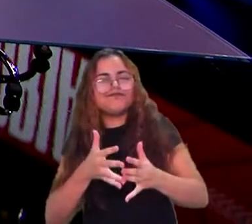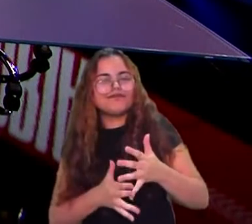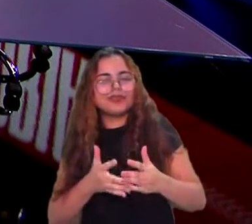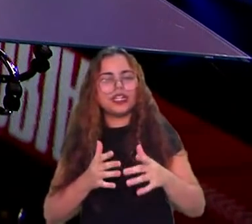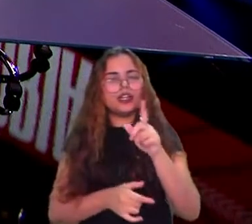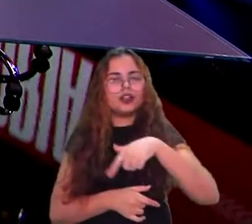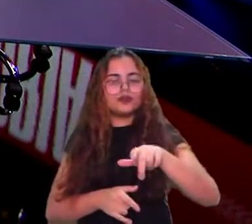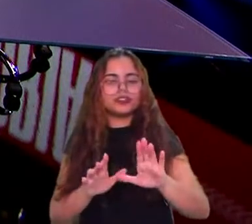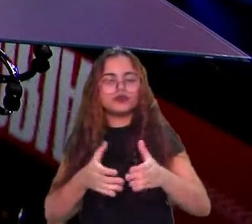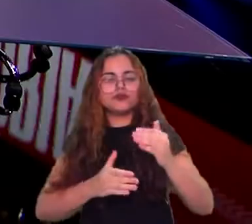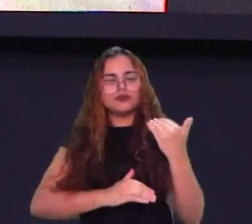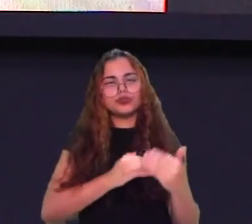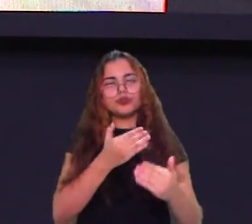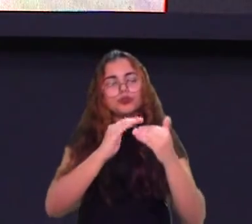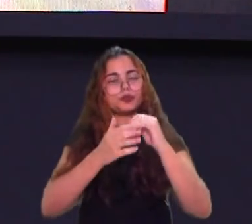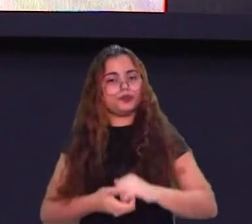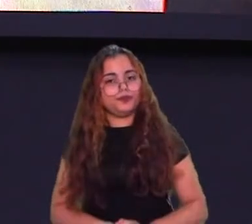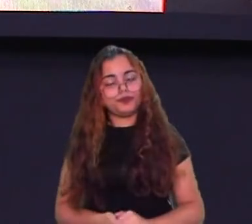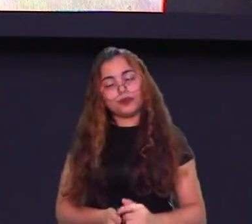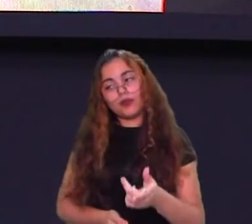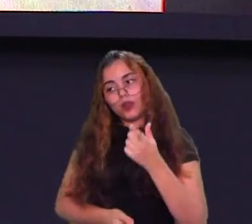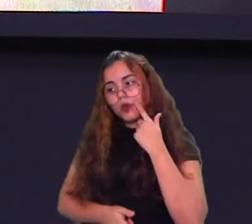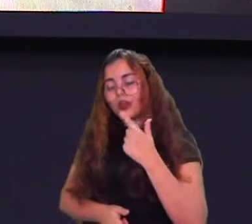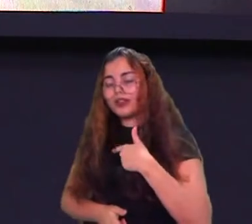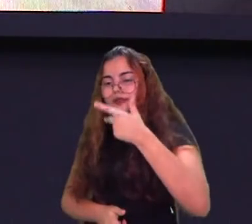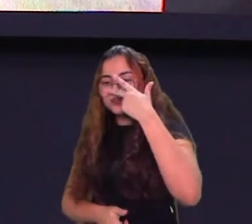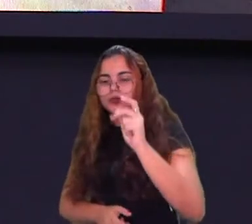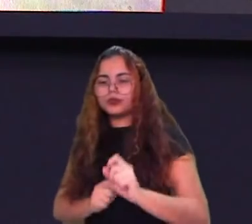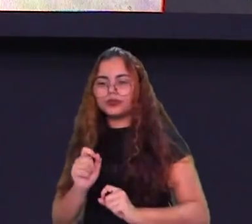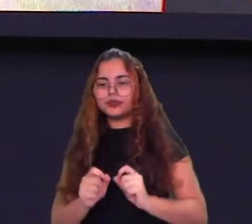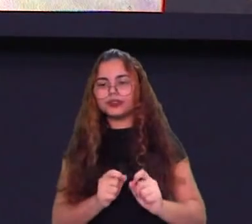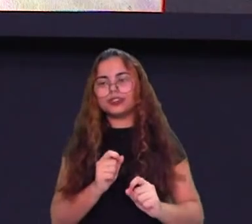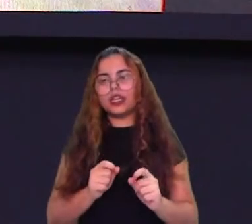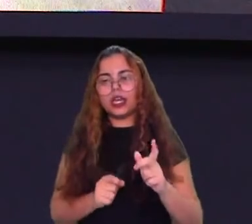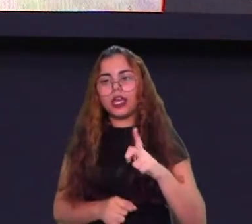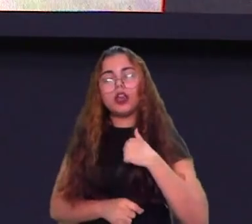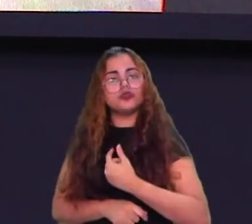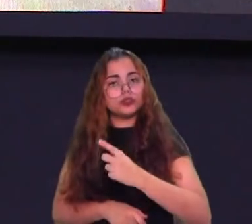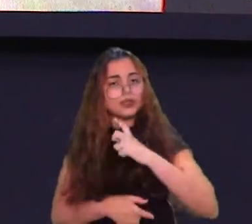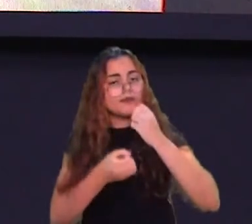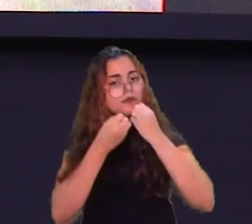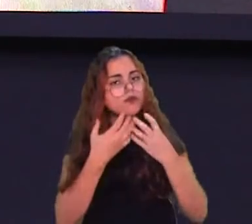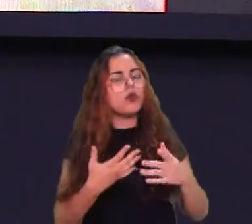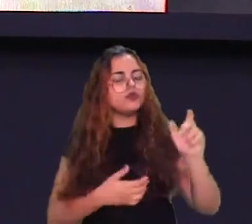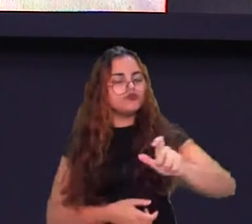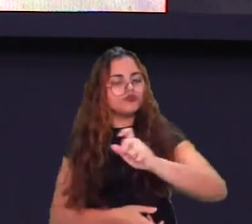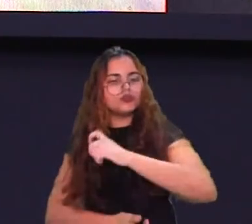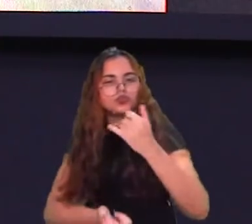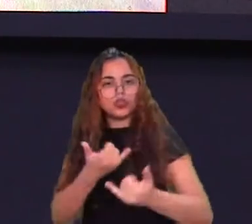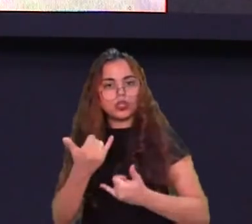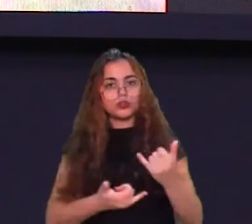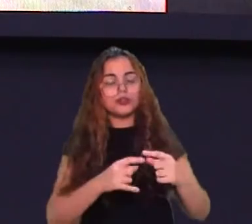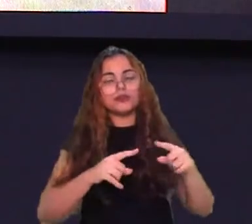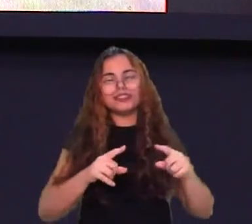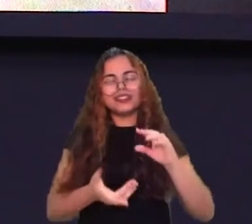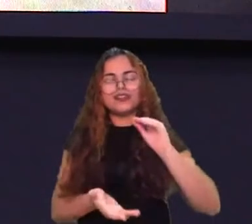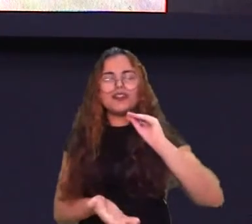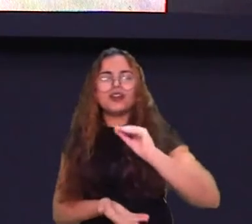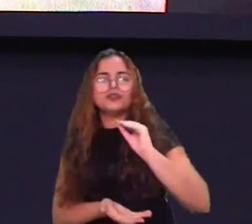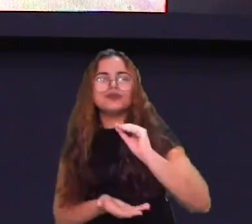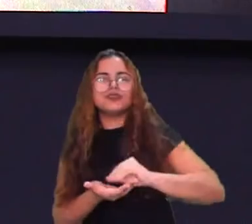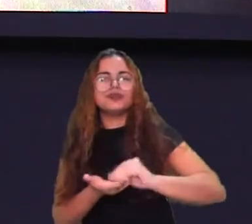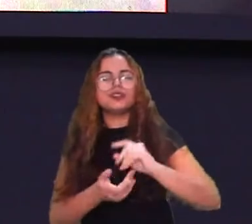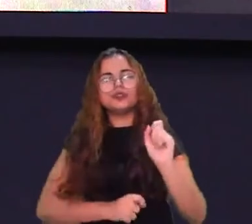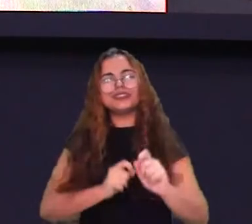Cara, acho que a gente tem, sim, bons jogadores, mas acho que a gente tá ficando muito na hora de tomar decisão, acho que a gente tá muito indeciso no mid-game,